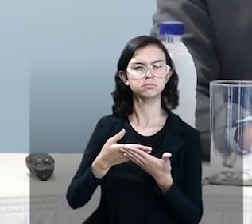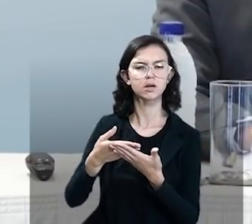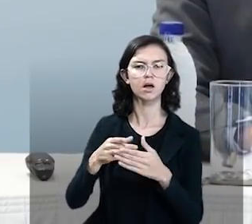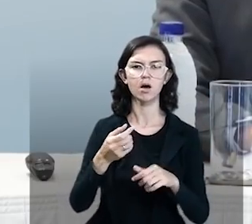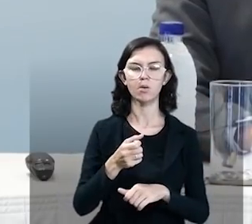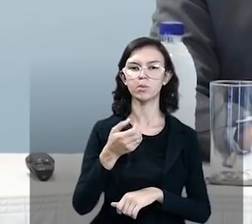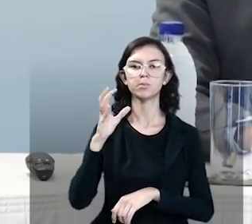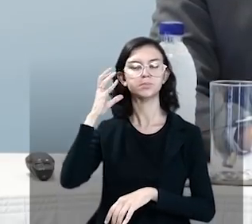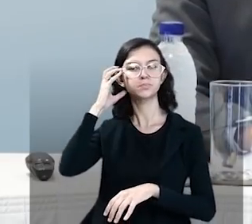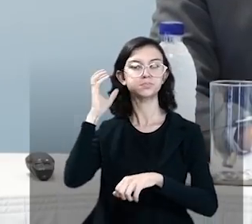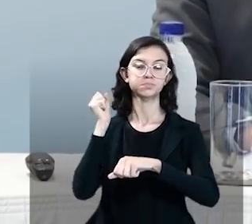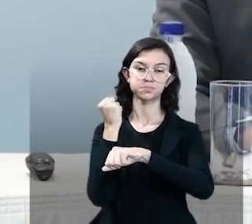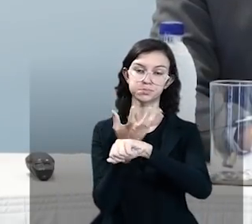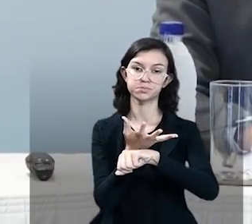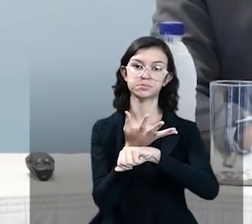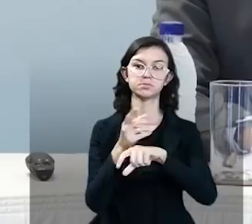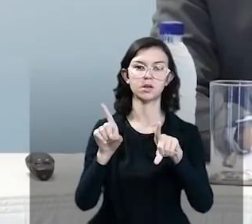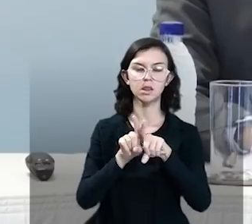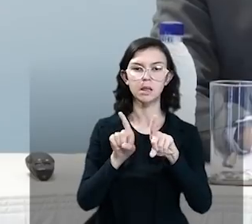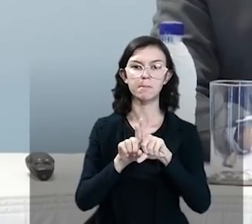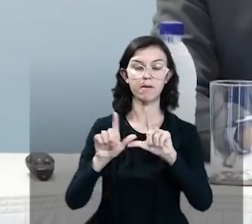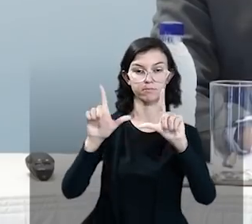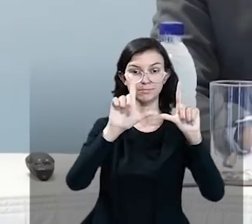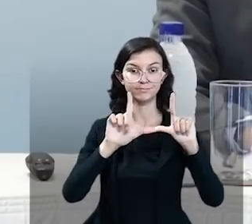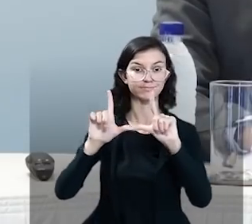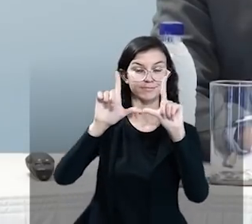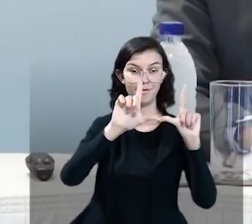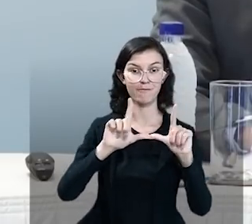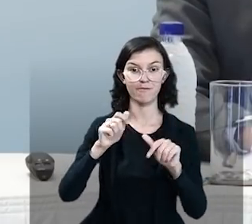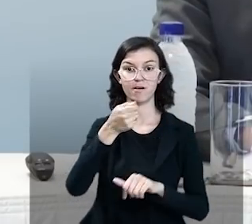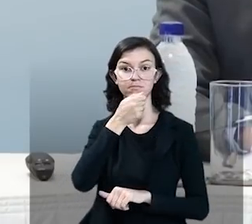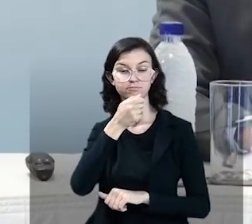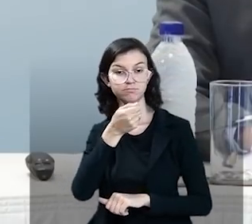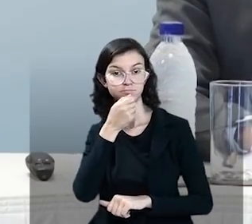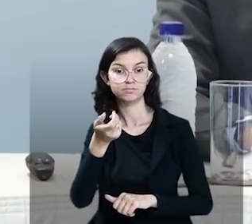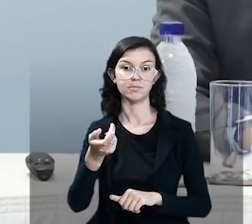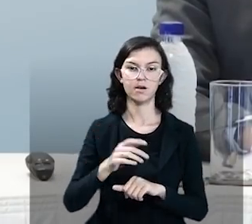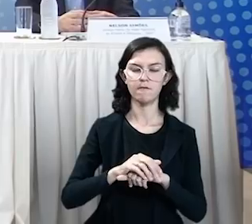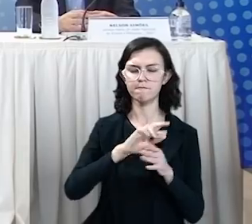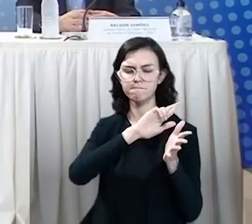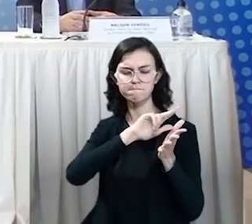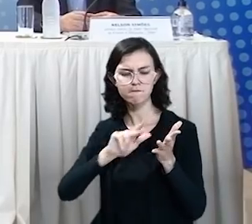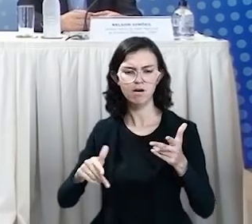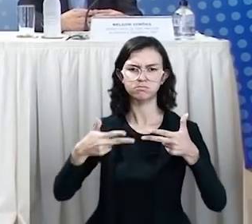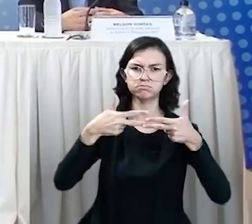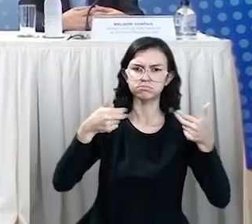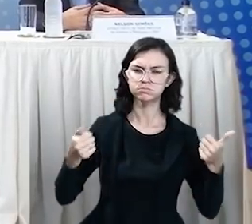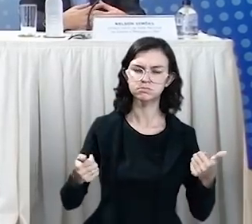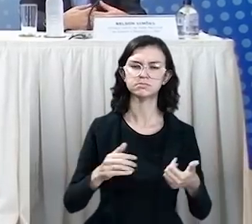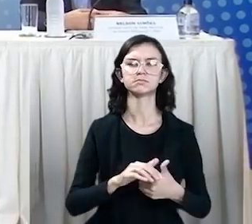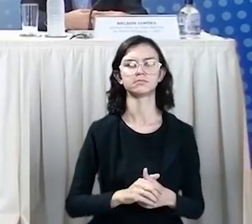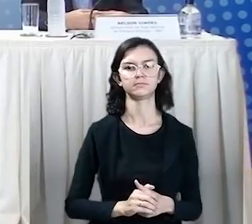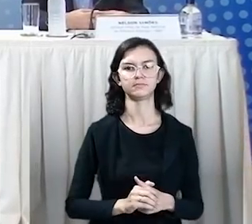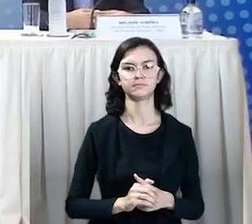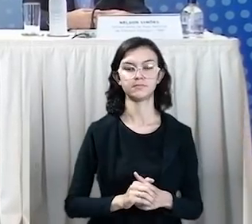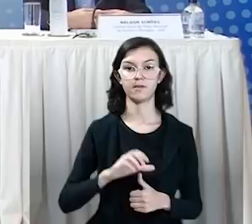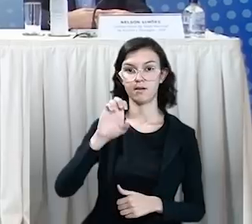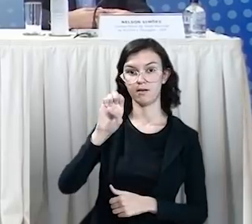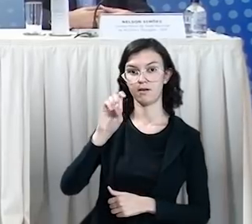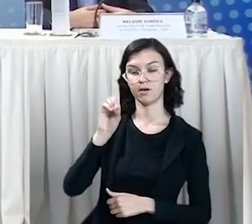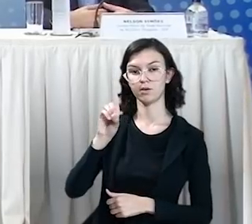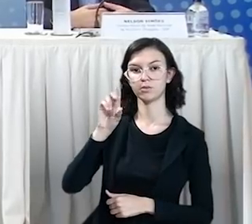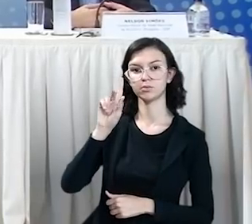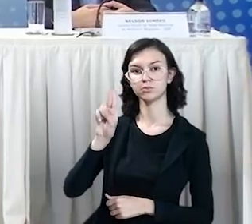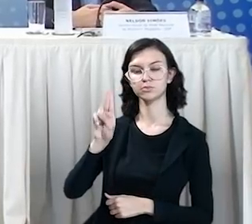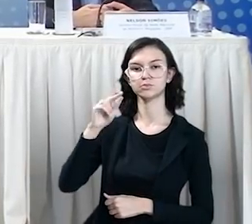podcasts, programas de TV e rádios universitárias. Por meio do Eduplay,